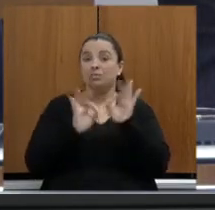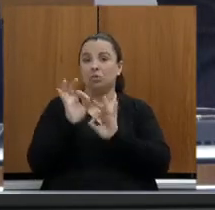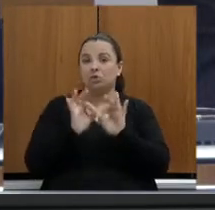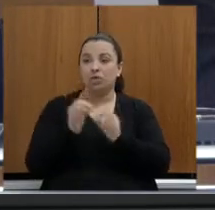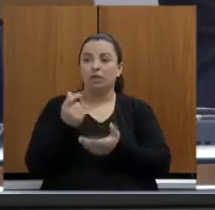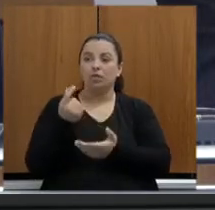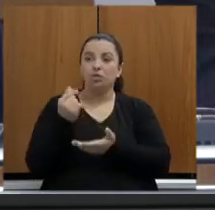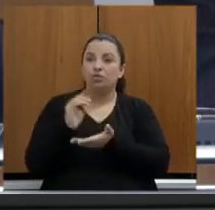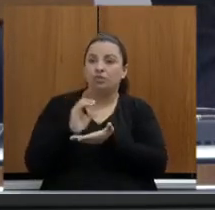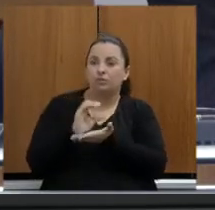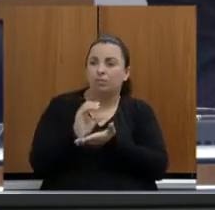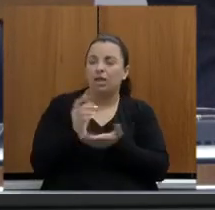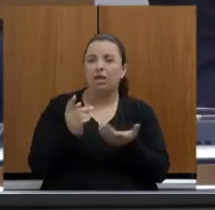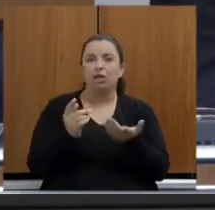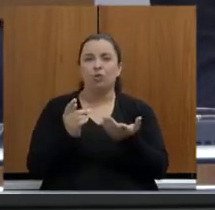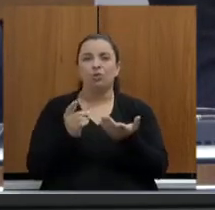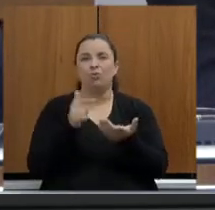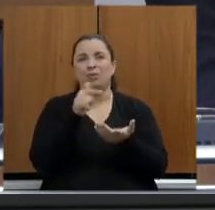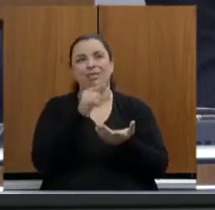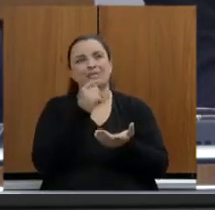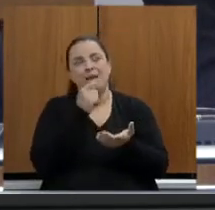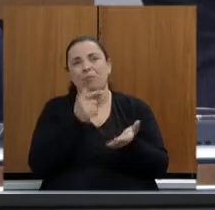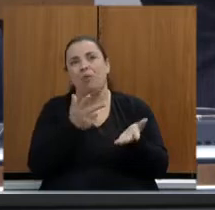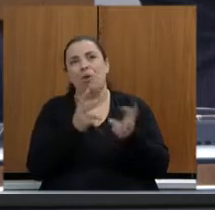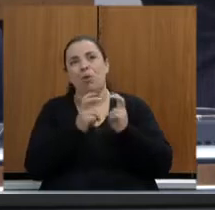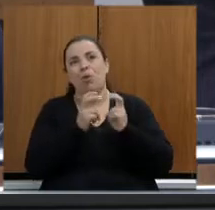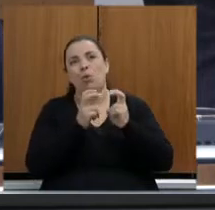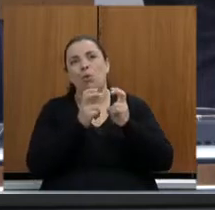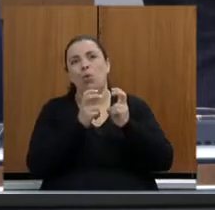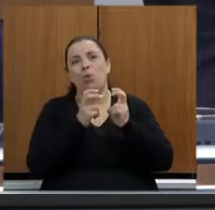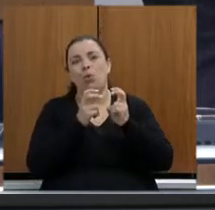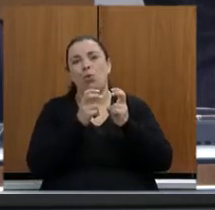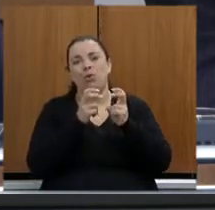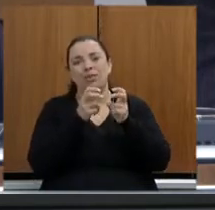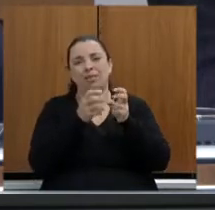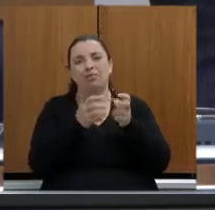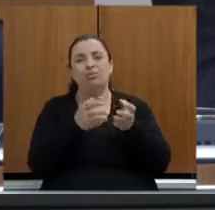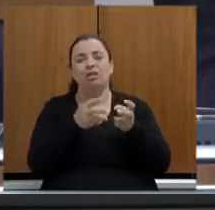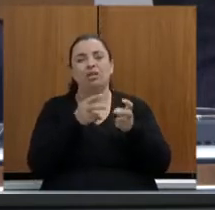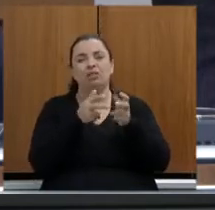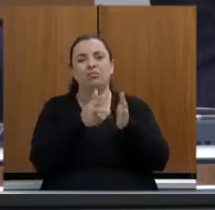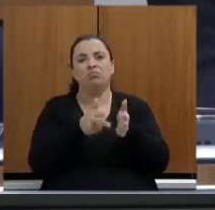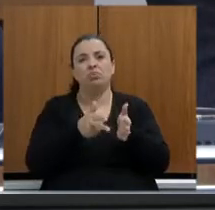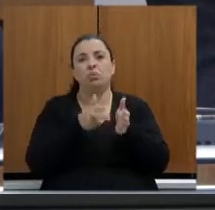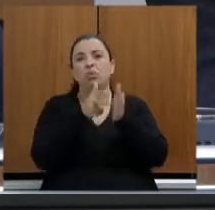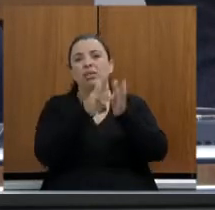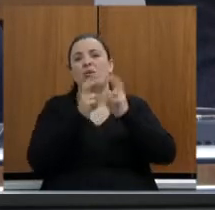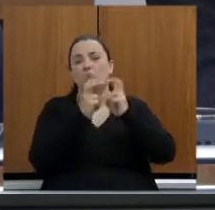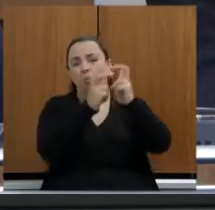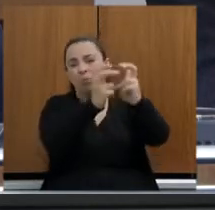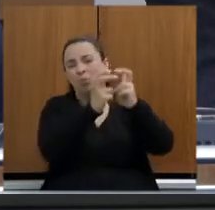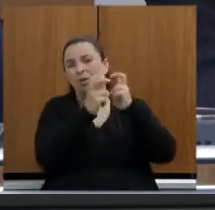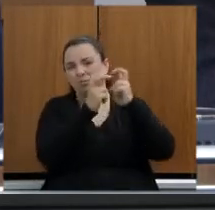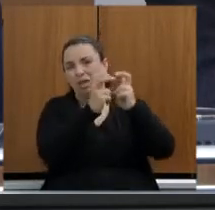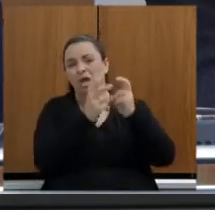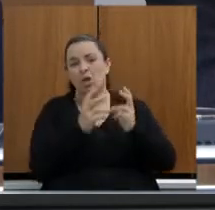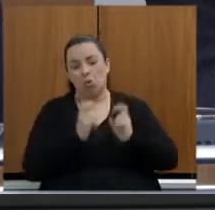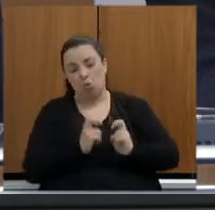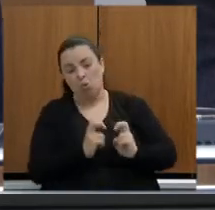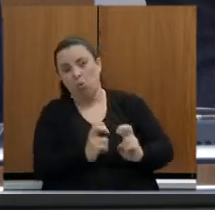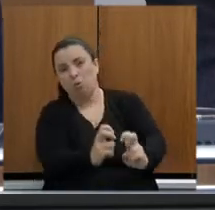troca, em melhoria dos trens e melhoria dos trilhos, algo como 2